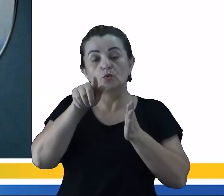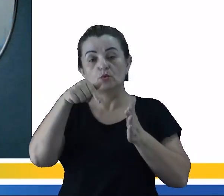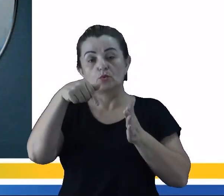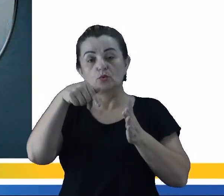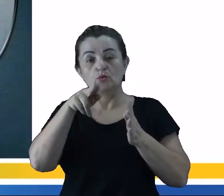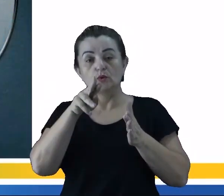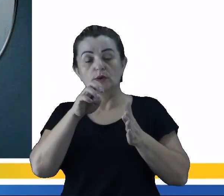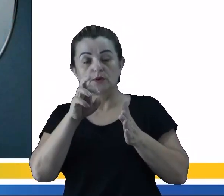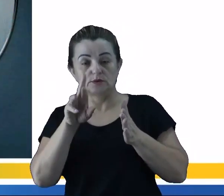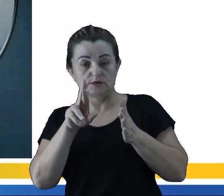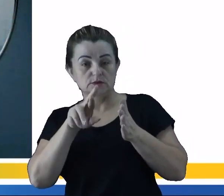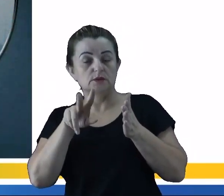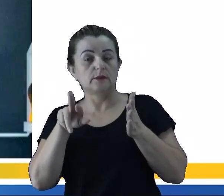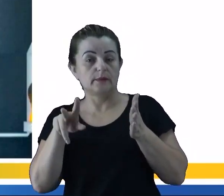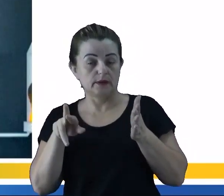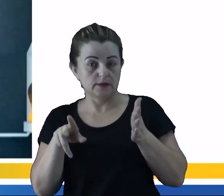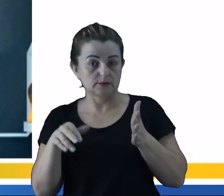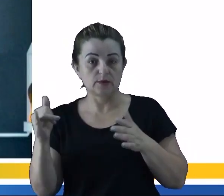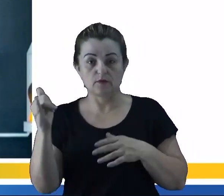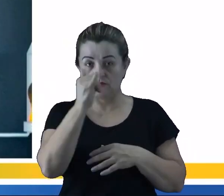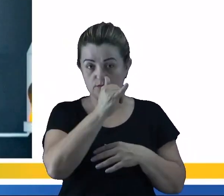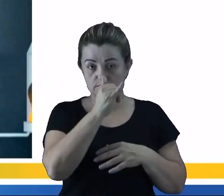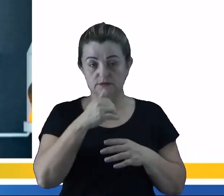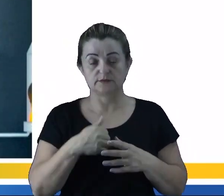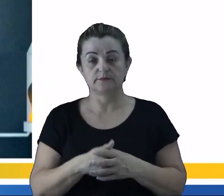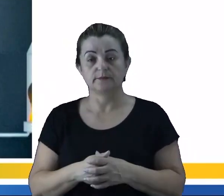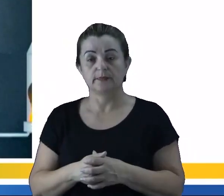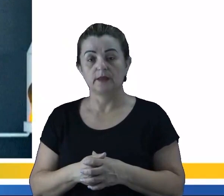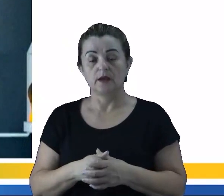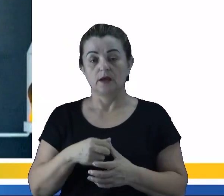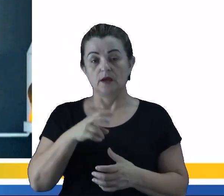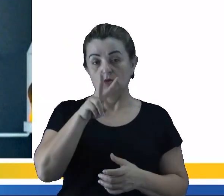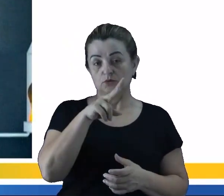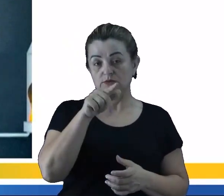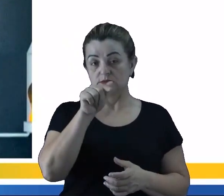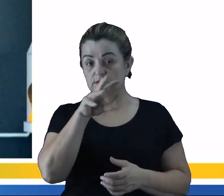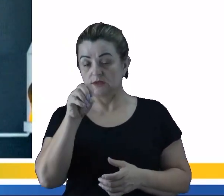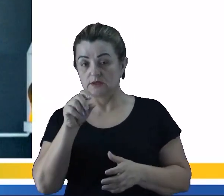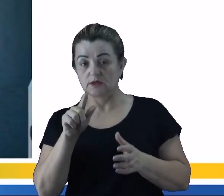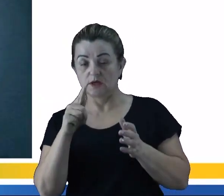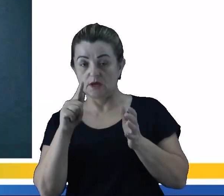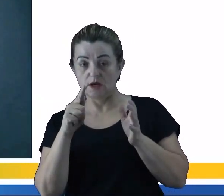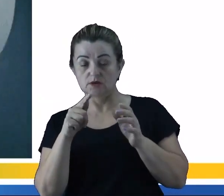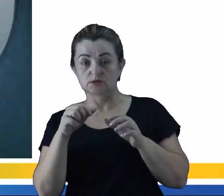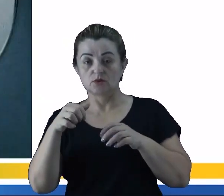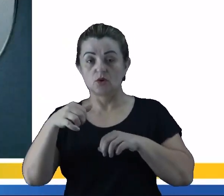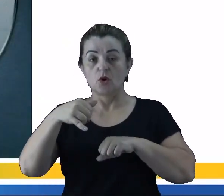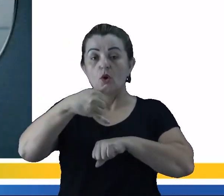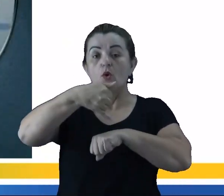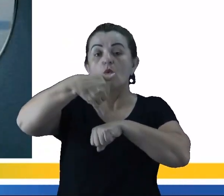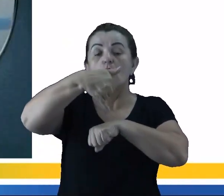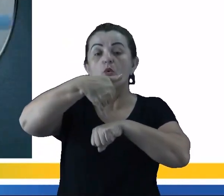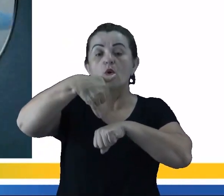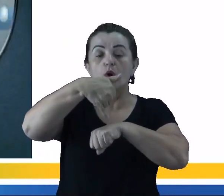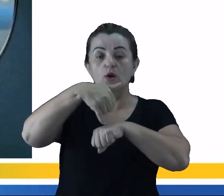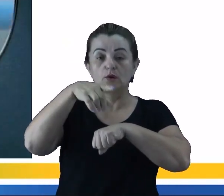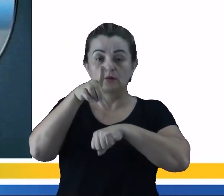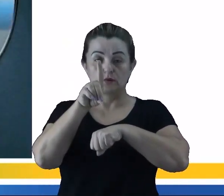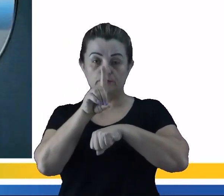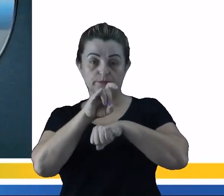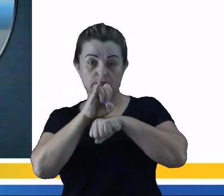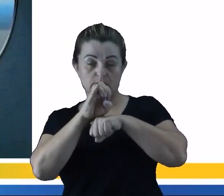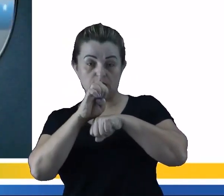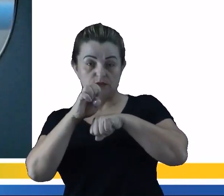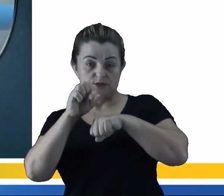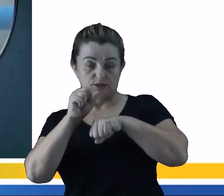utilizado como combustível para aviões. A 270 graus, né? O óleo diesel. 320